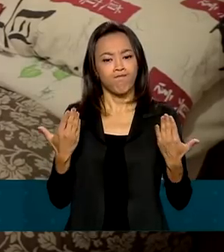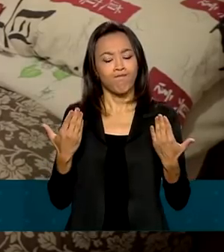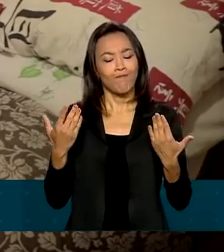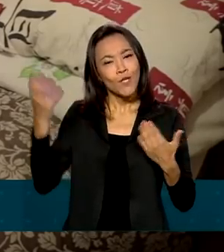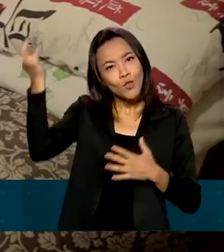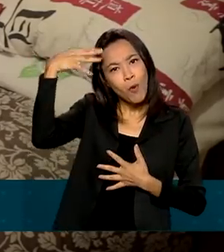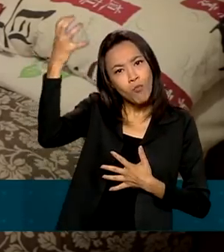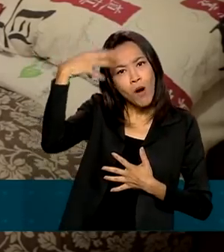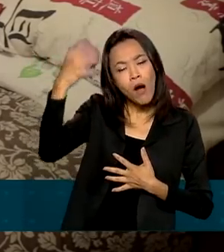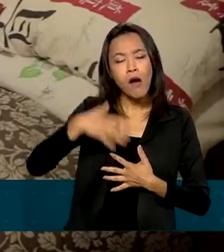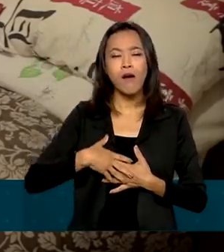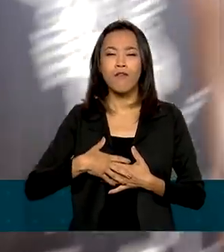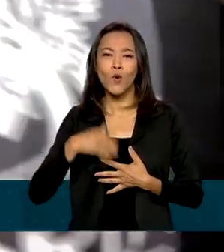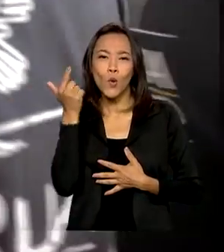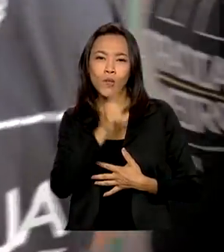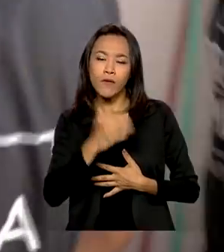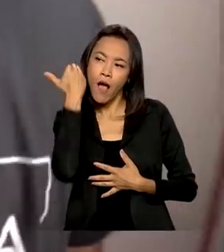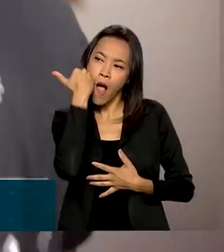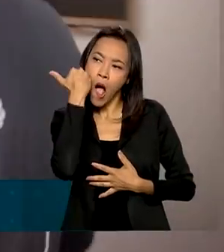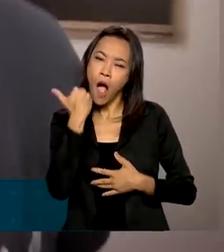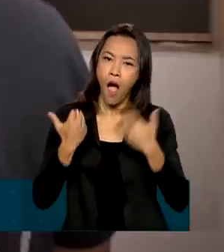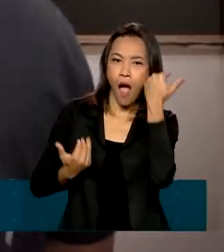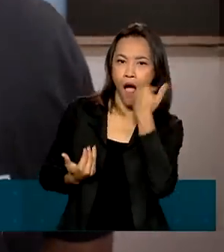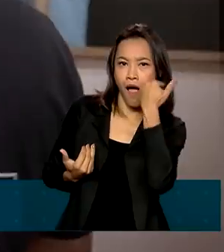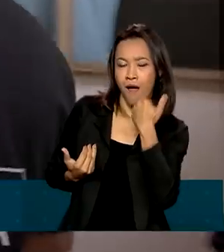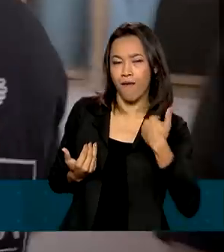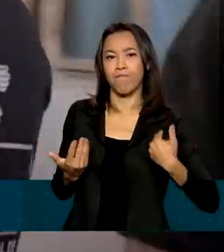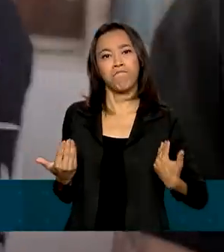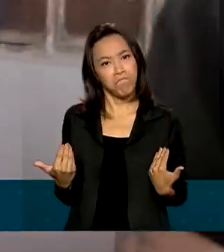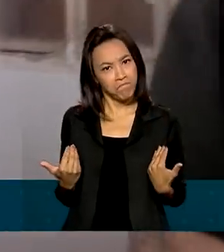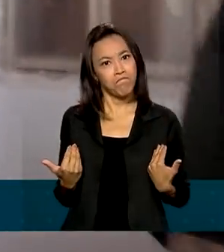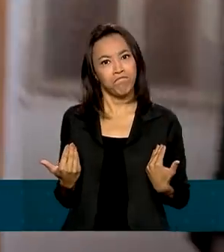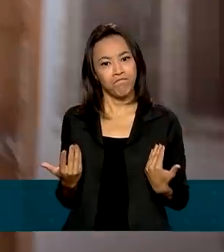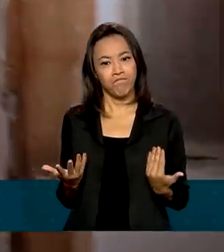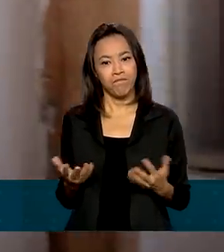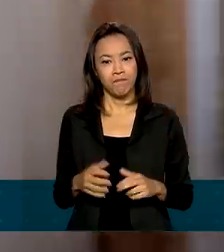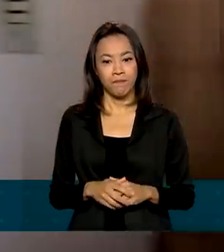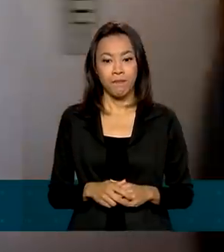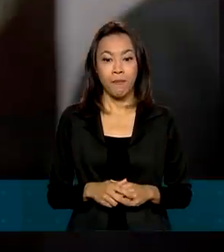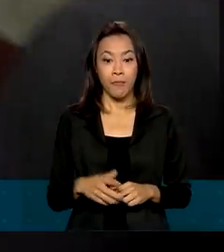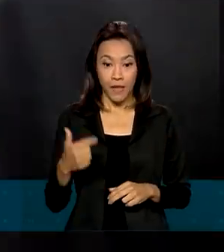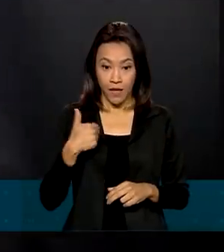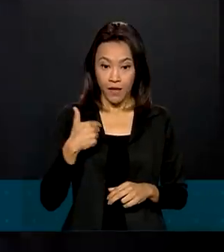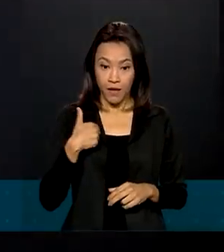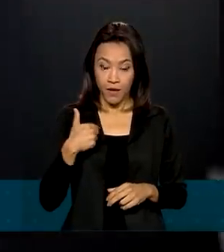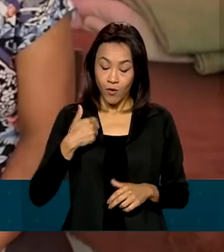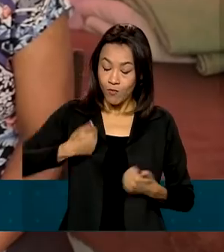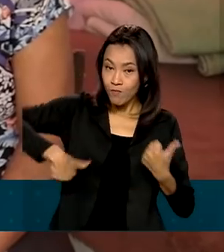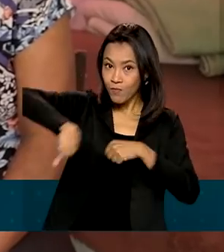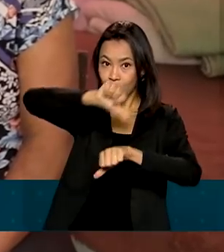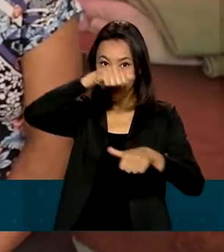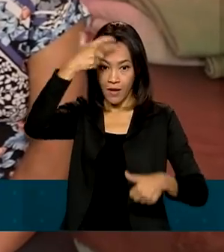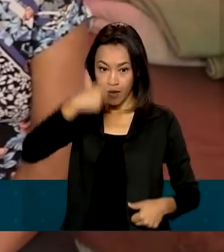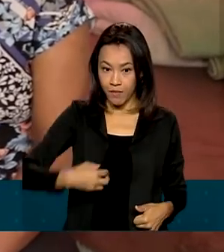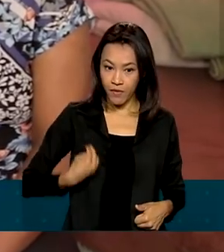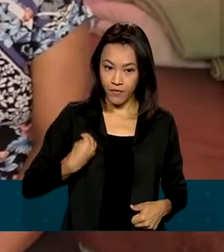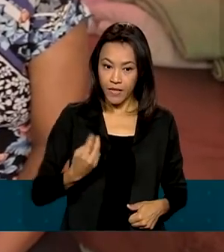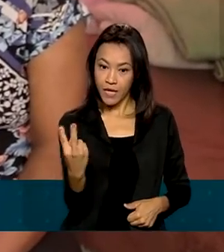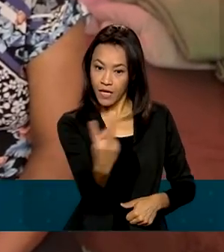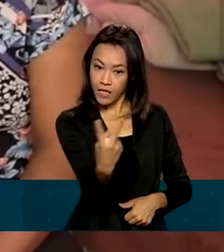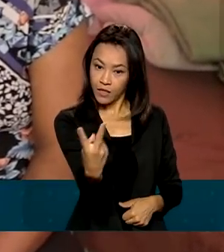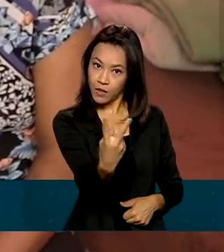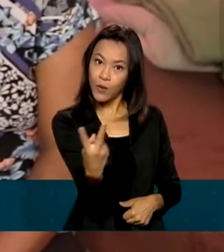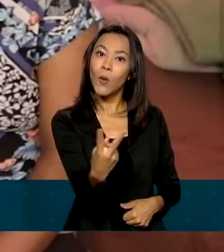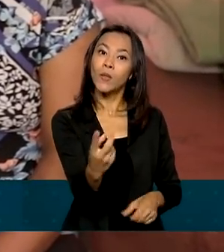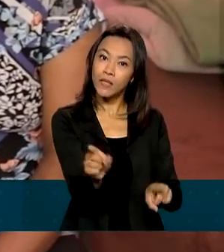banho, não fazer barba. Quando eu cheguei, eu sempre tive o sonho, poder restaurar a minha vida. Terezinha e Loir